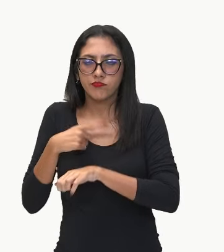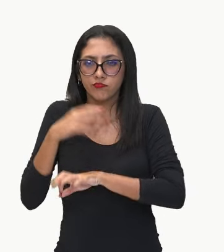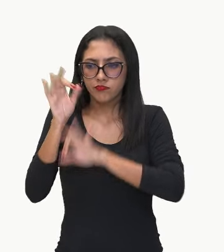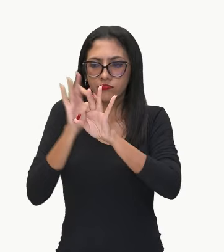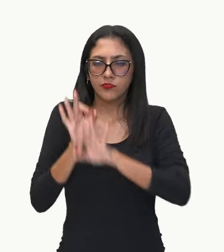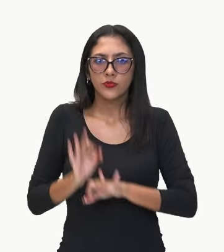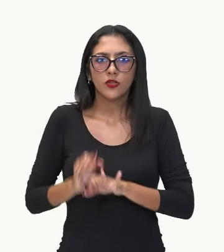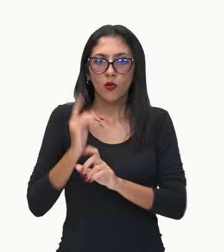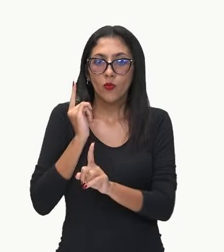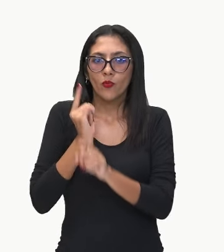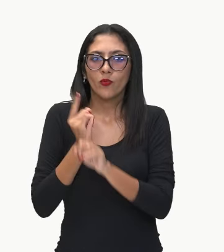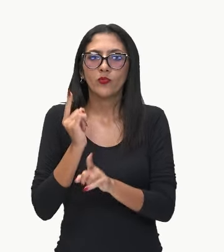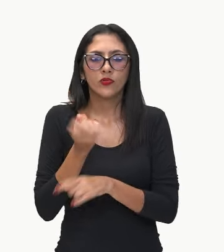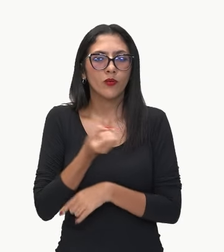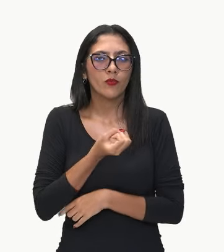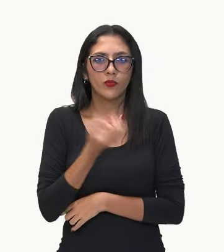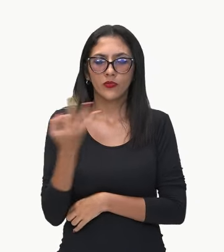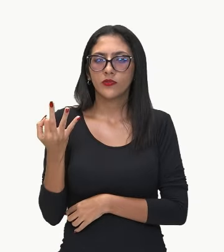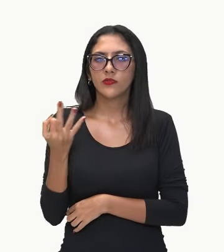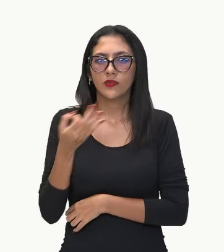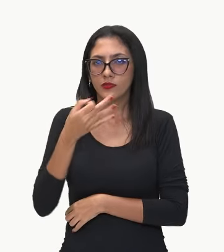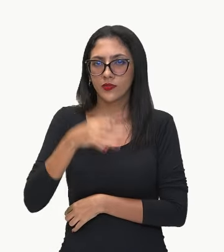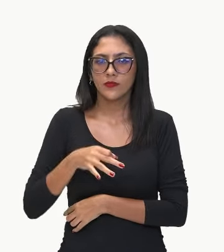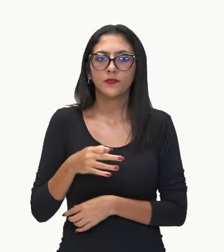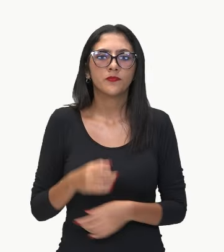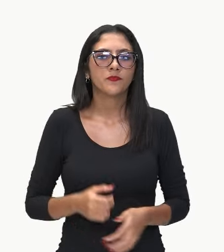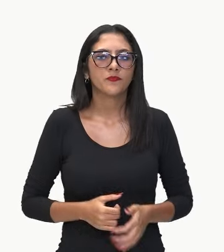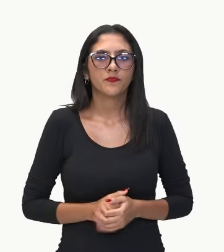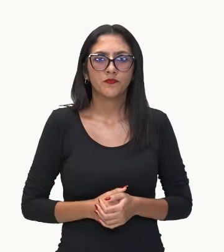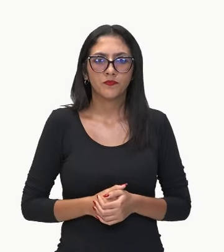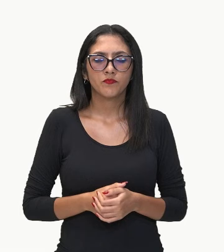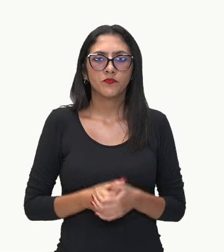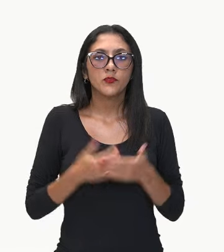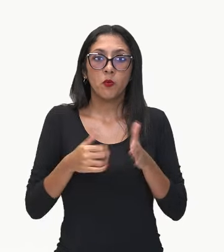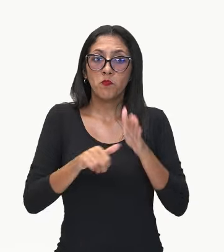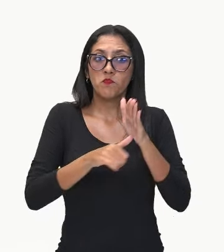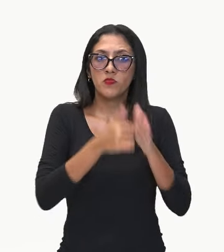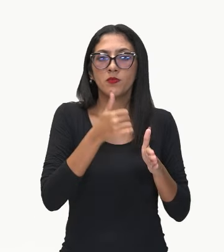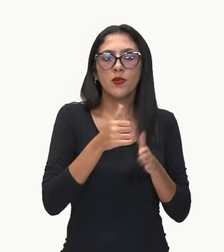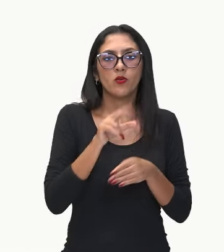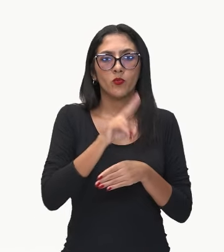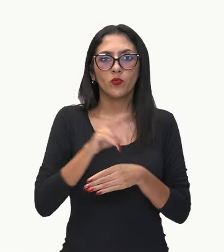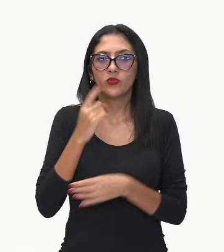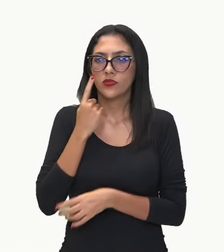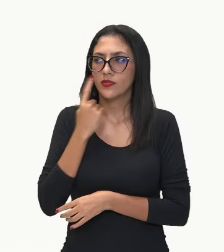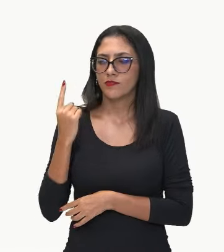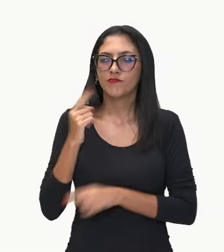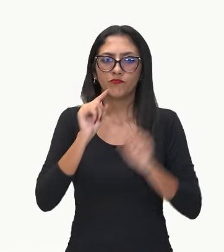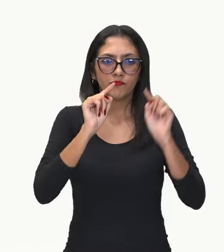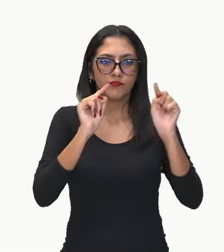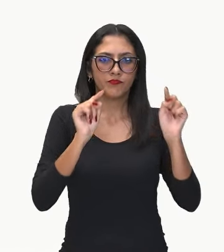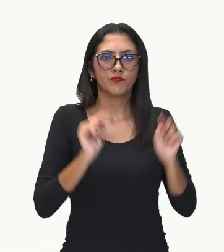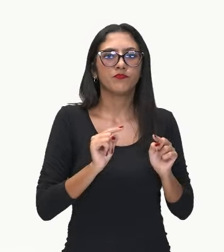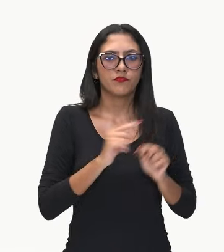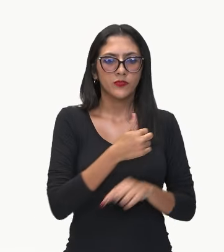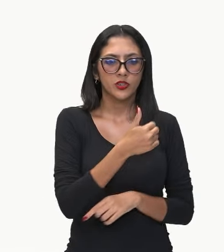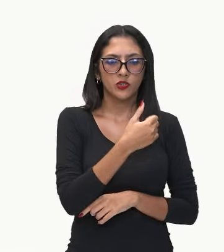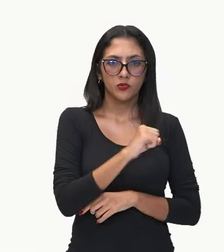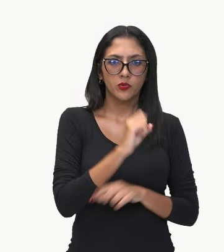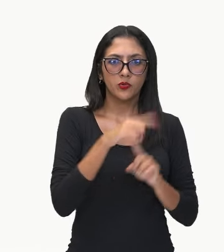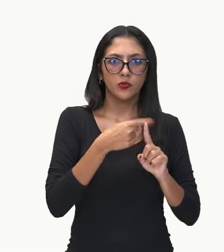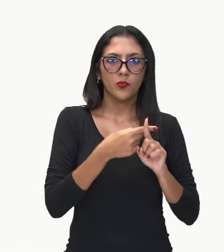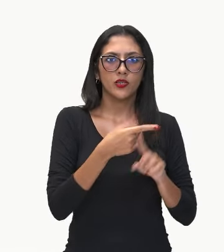Os coloridos. Então, primeiramente, eu vou trabalhar aqui, ó, com esses. 18 mais 21,